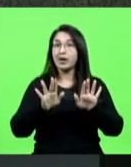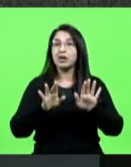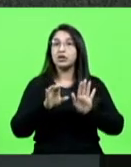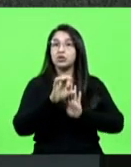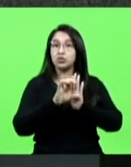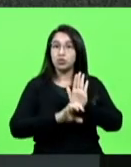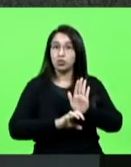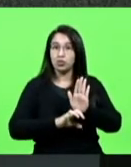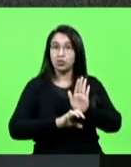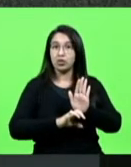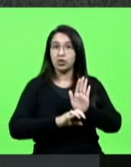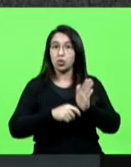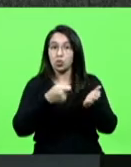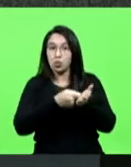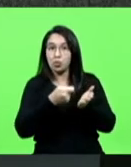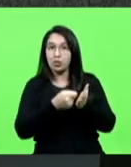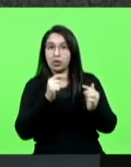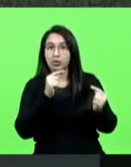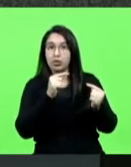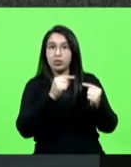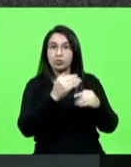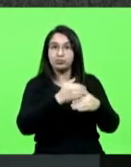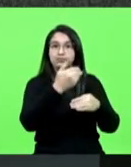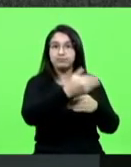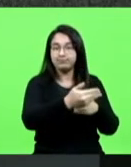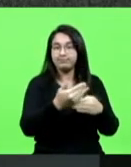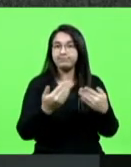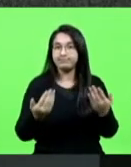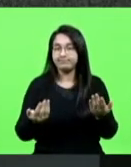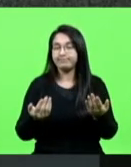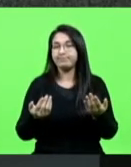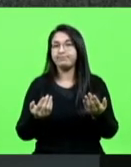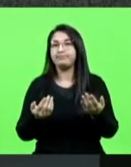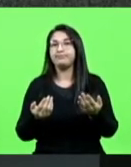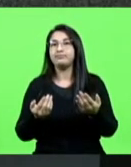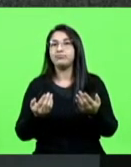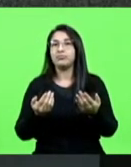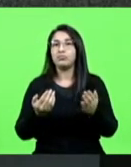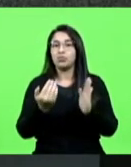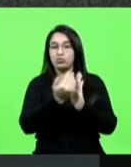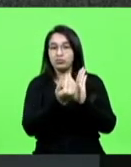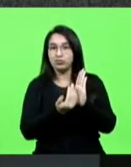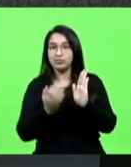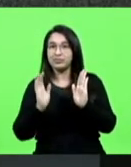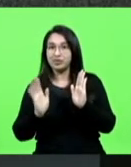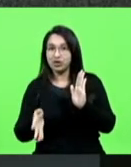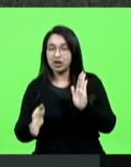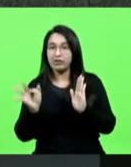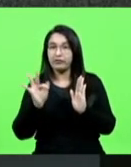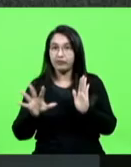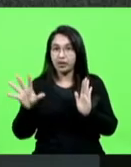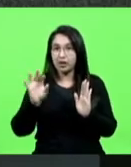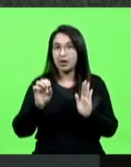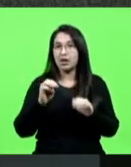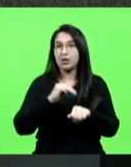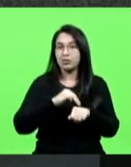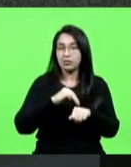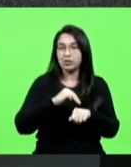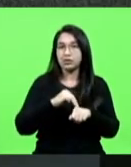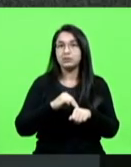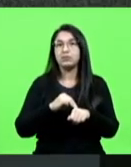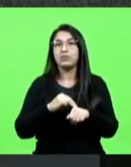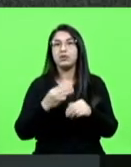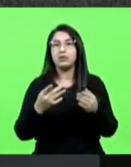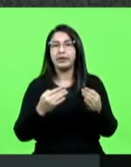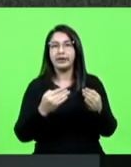Isso quer dizer que não compromete o currículo das disciplinas existentes. Então, e concordo também com o pedido da deputada